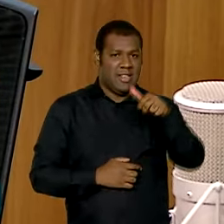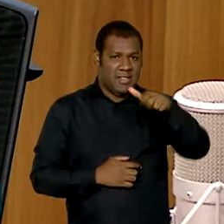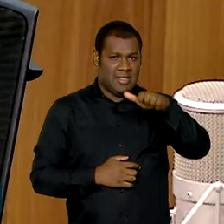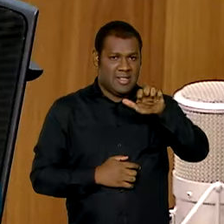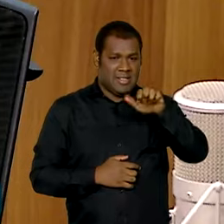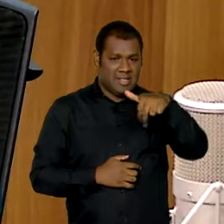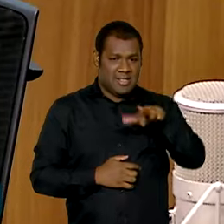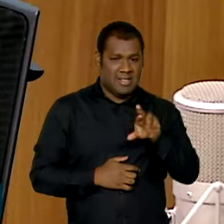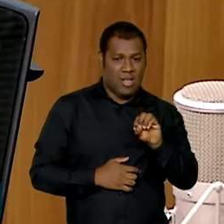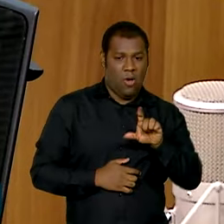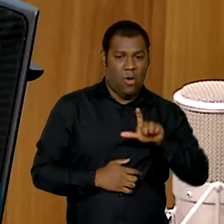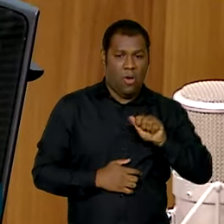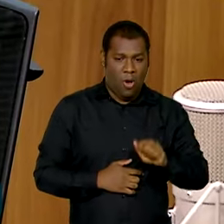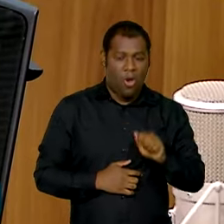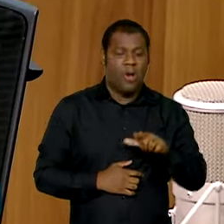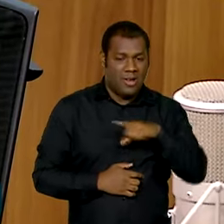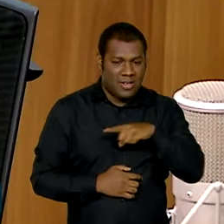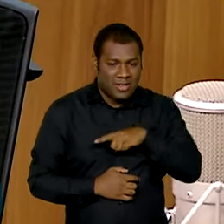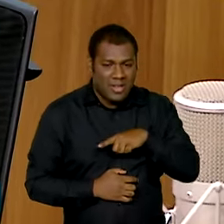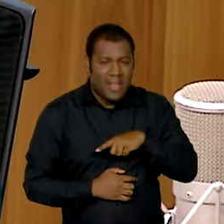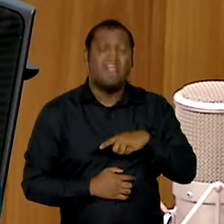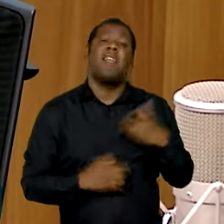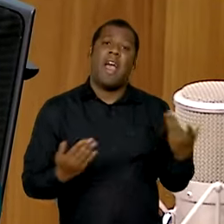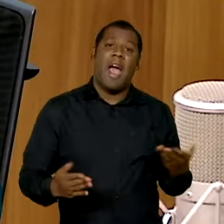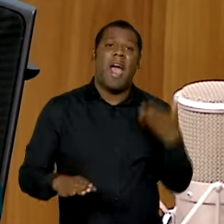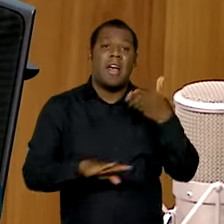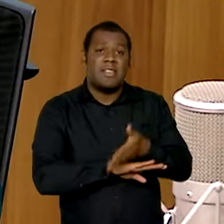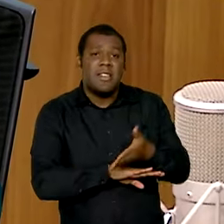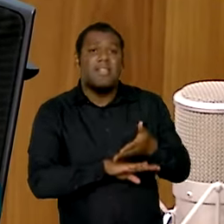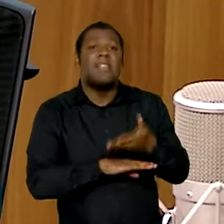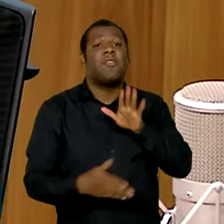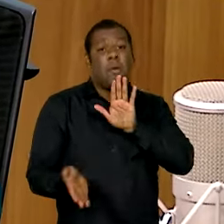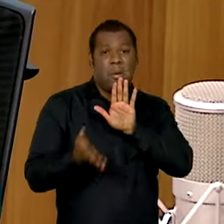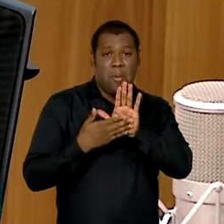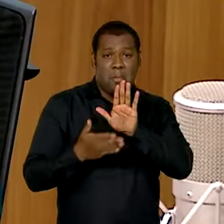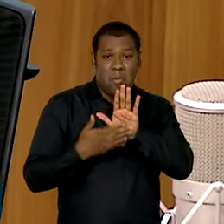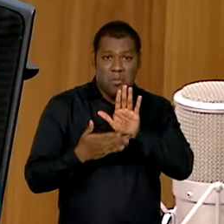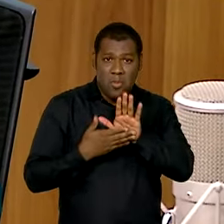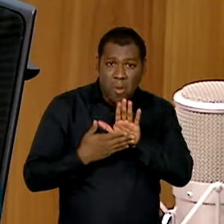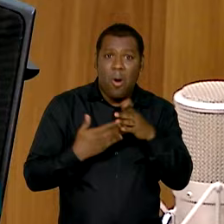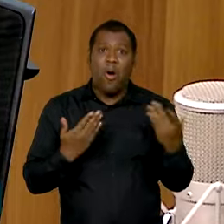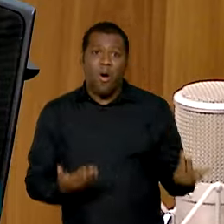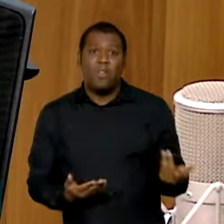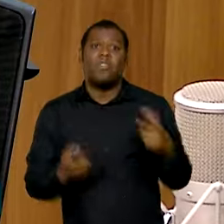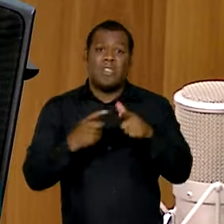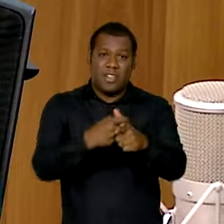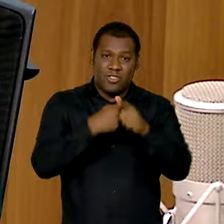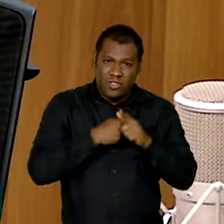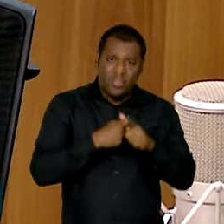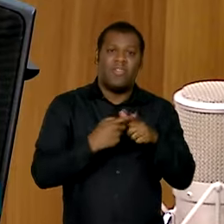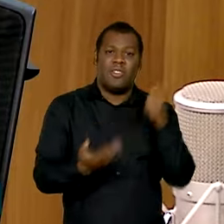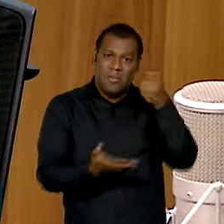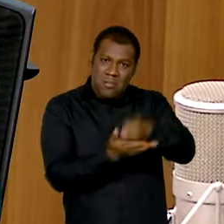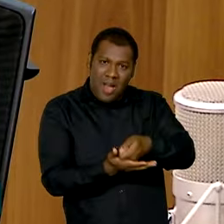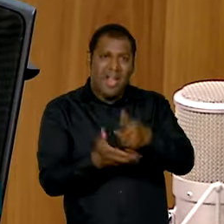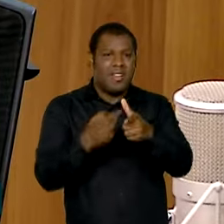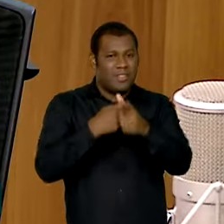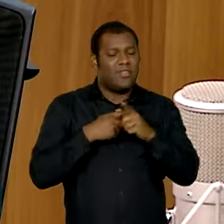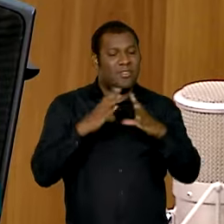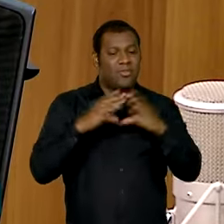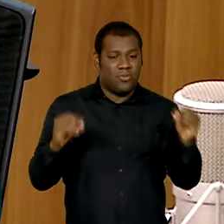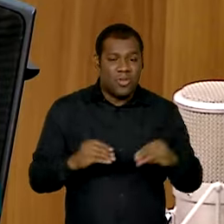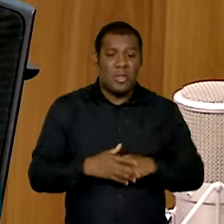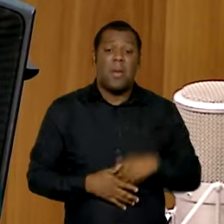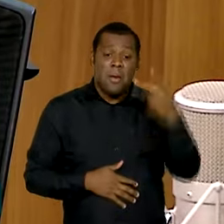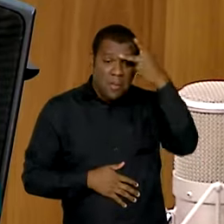aparecer para você esse caminho para acessar as oportunidades do Desenrola também. Então, vamos ampliar e tentar chegar a mais pessoas